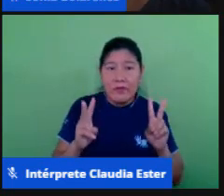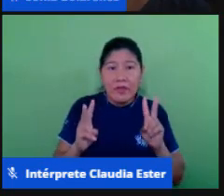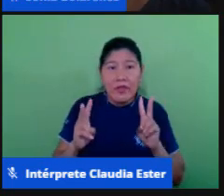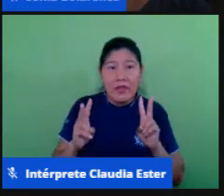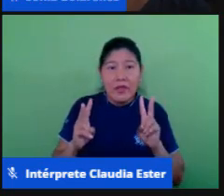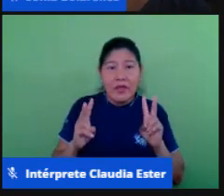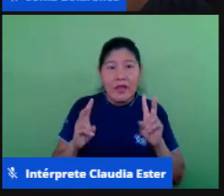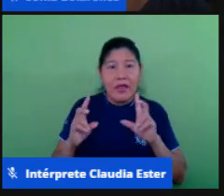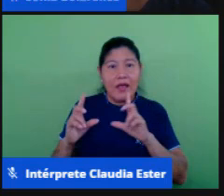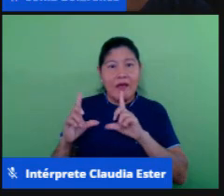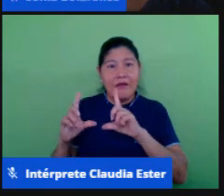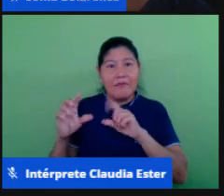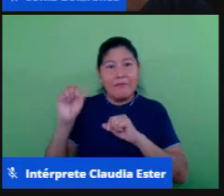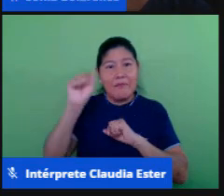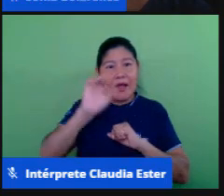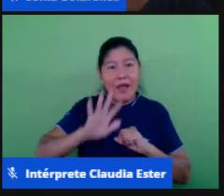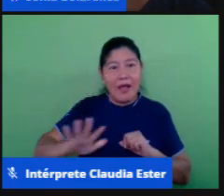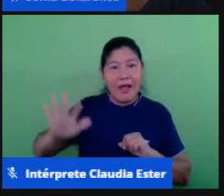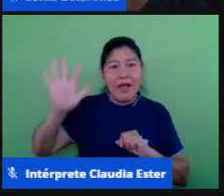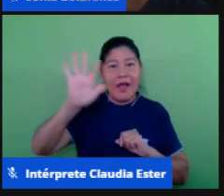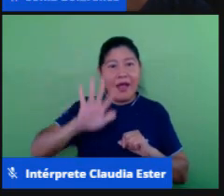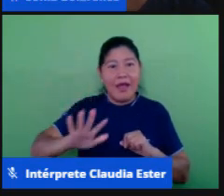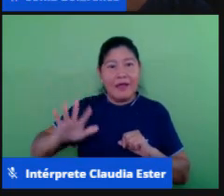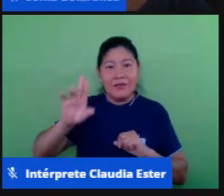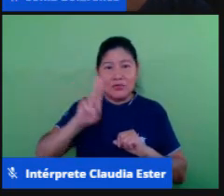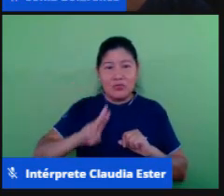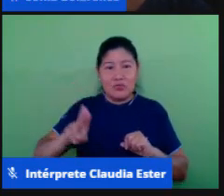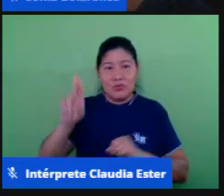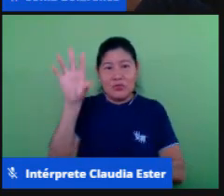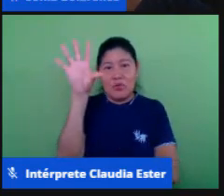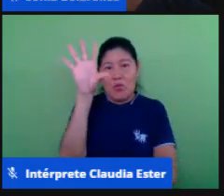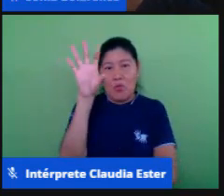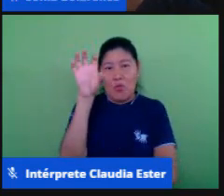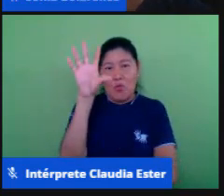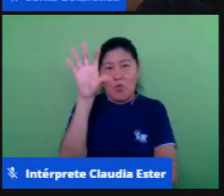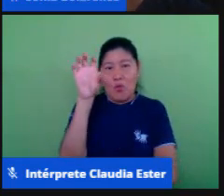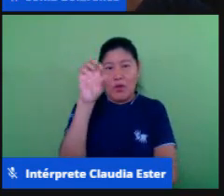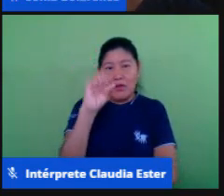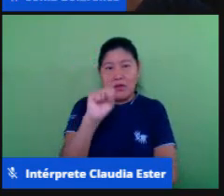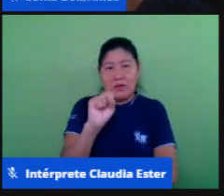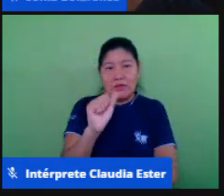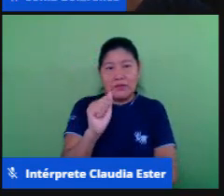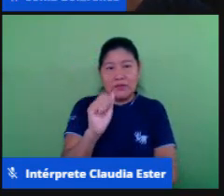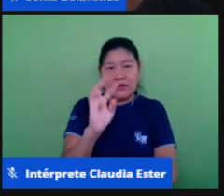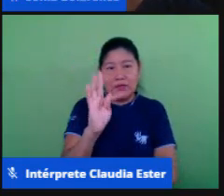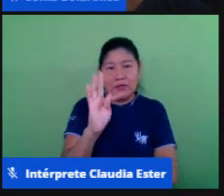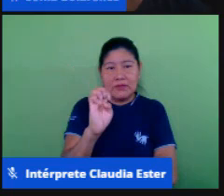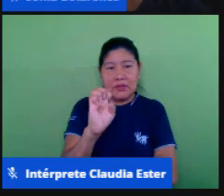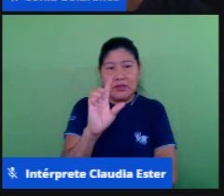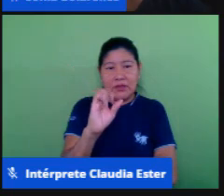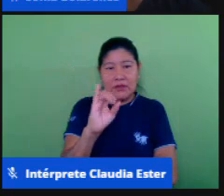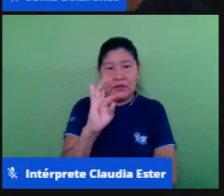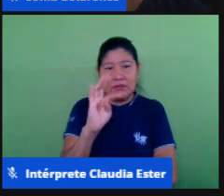várias imagens né a partir dessa pele isso imagina-se como se o conteúdo fosse